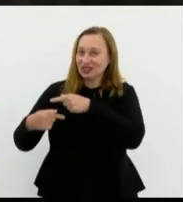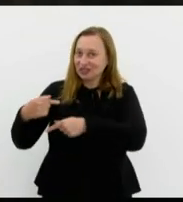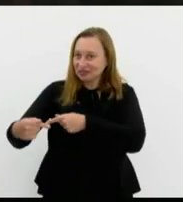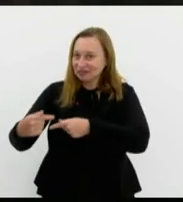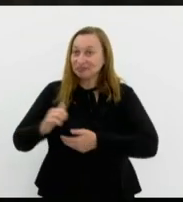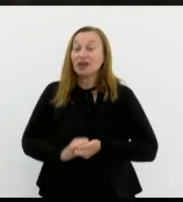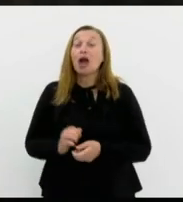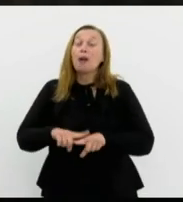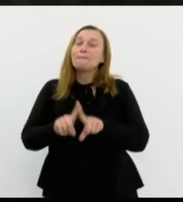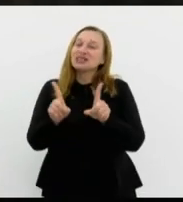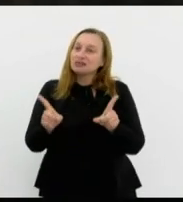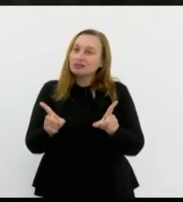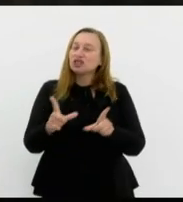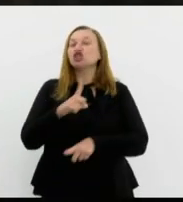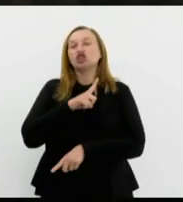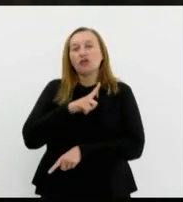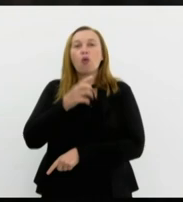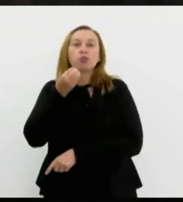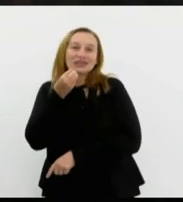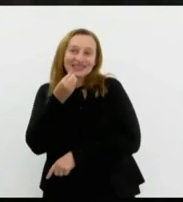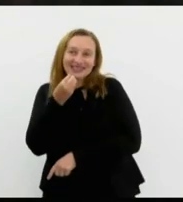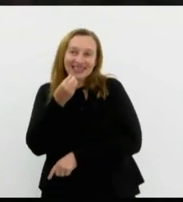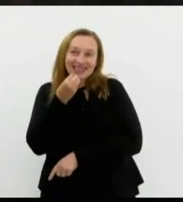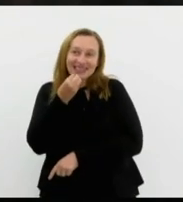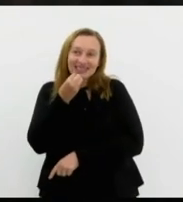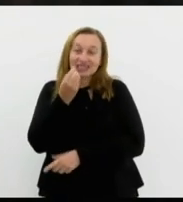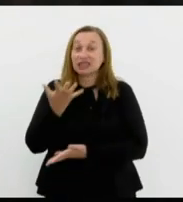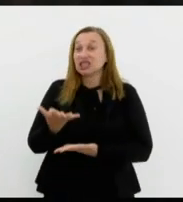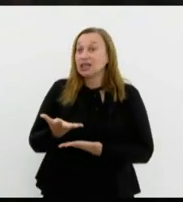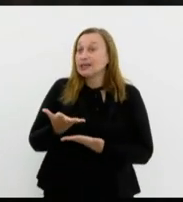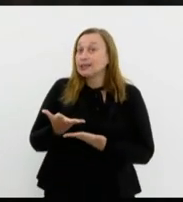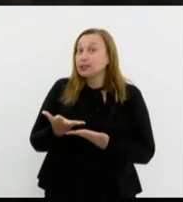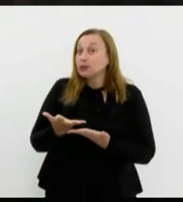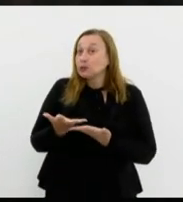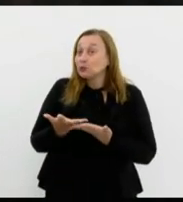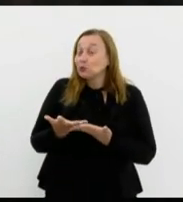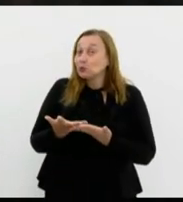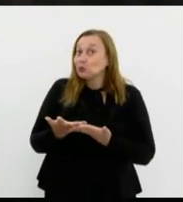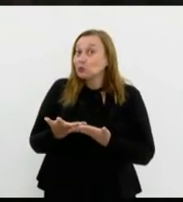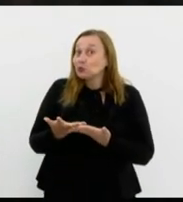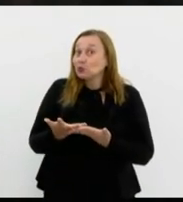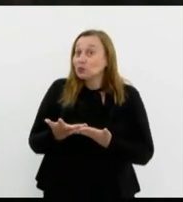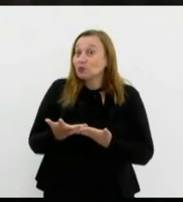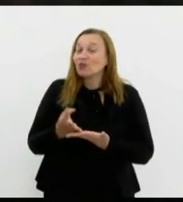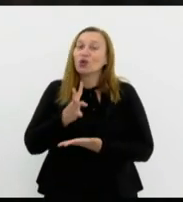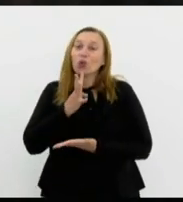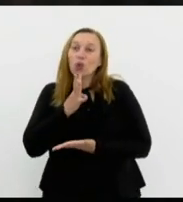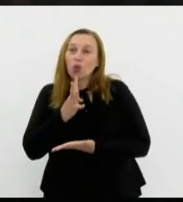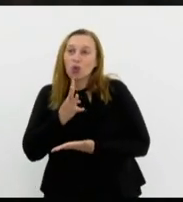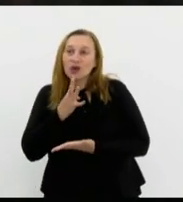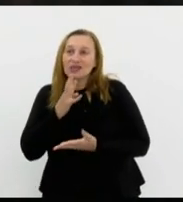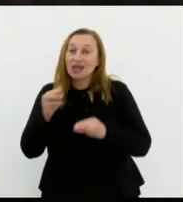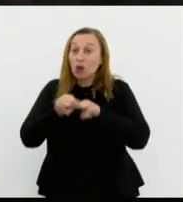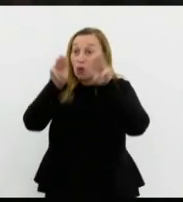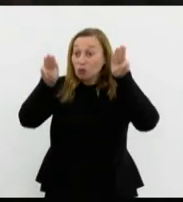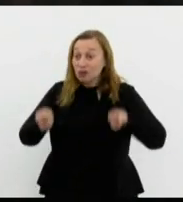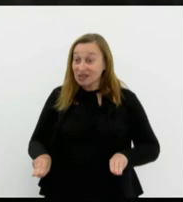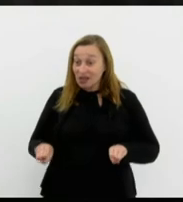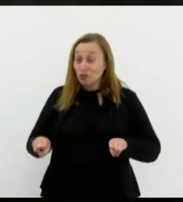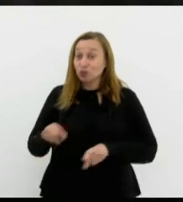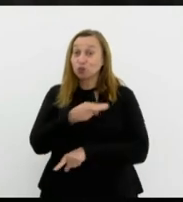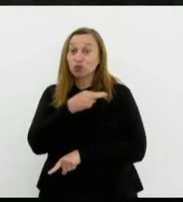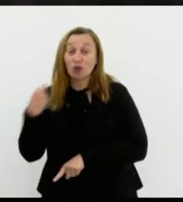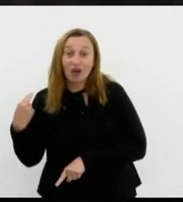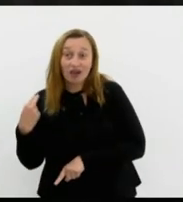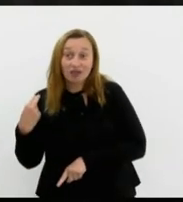Mas tive a oportunidade certa feita de conhecer o Museu do Holocausto em